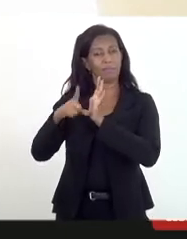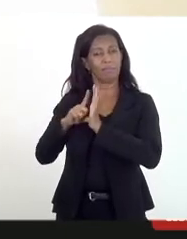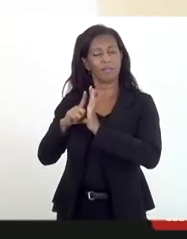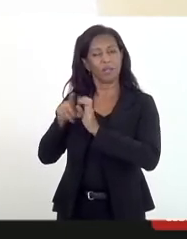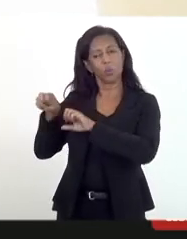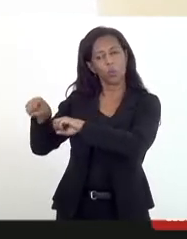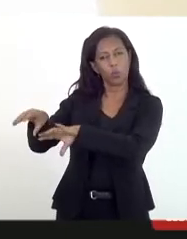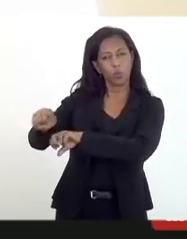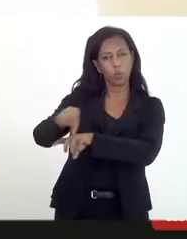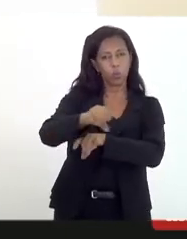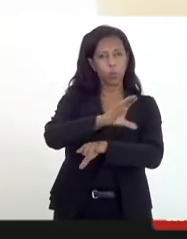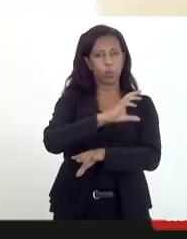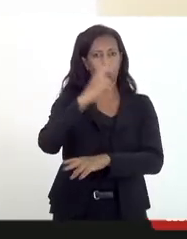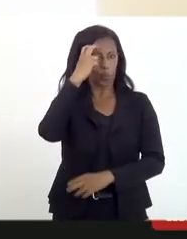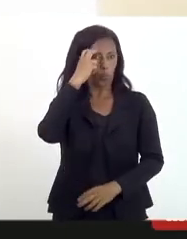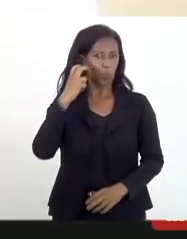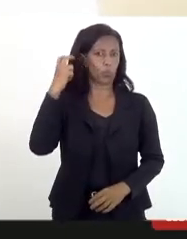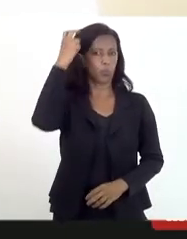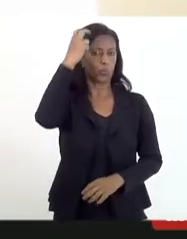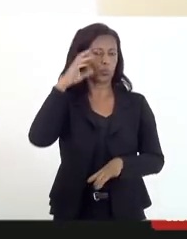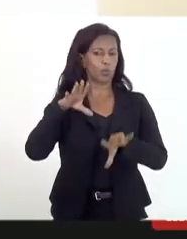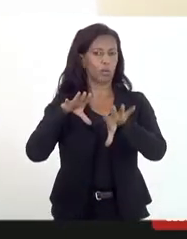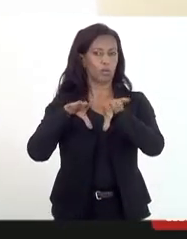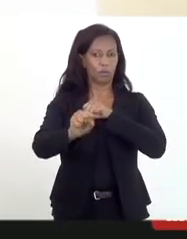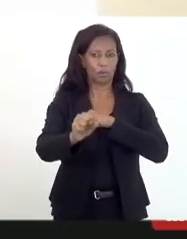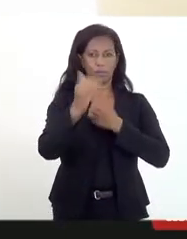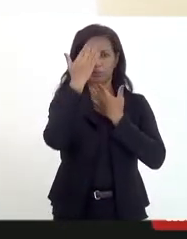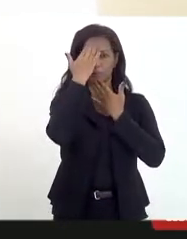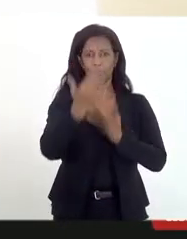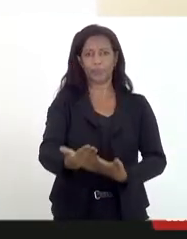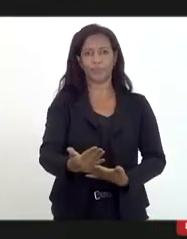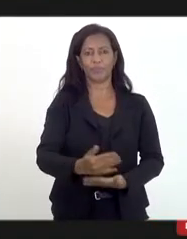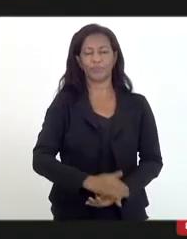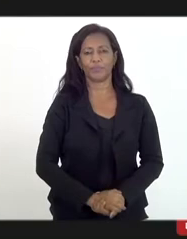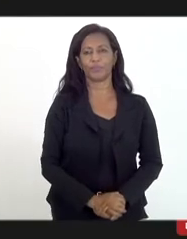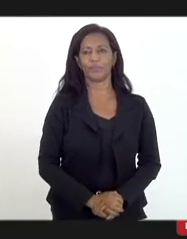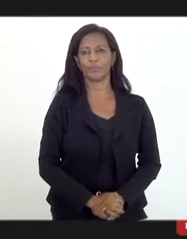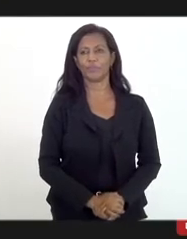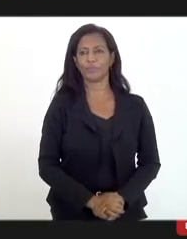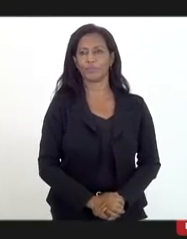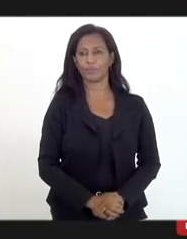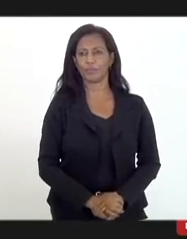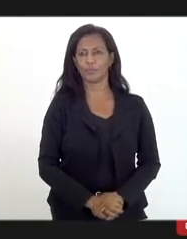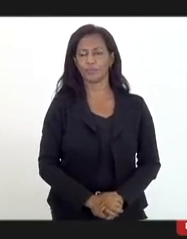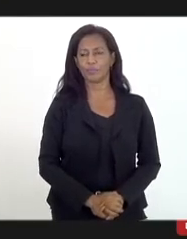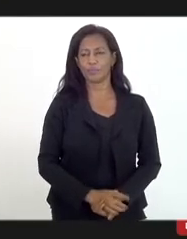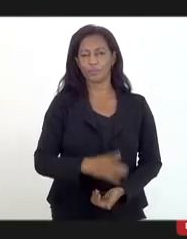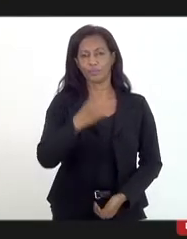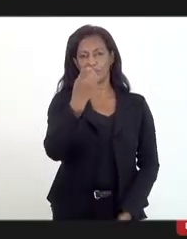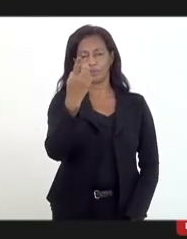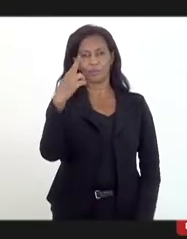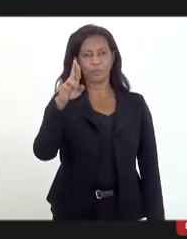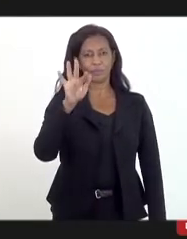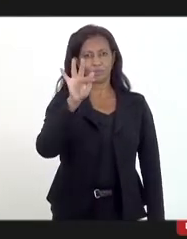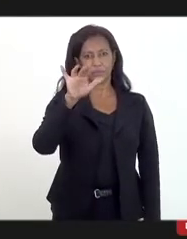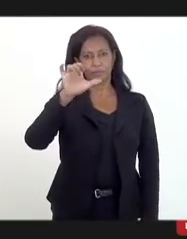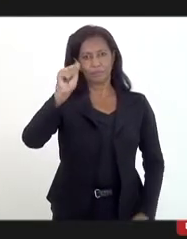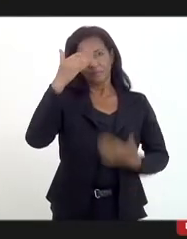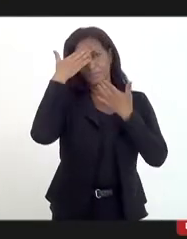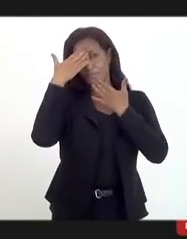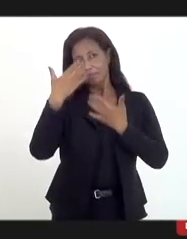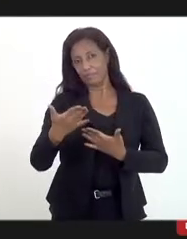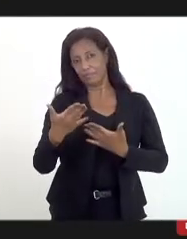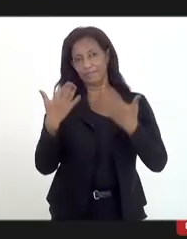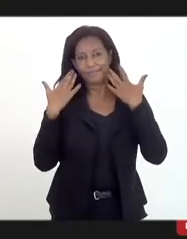educacional, cultural de formação. Muito obrigado. Doutor Flávio, eu quero agradecer a sua manifestação